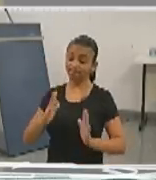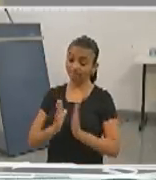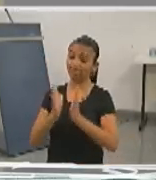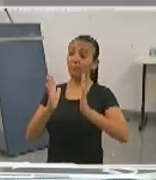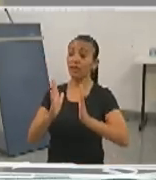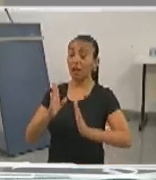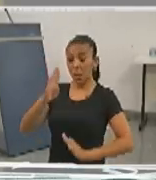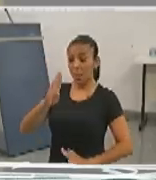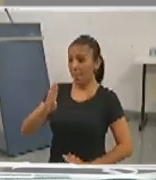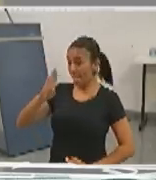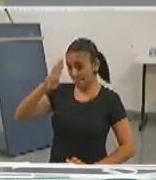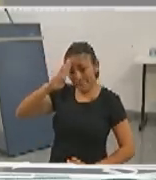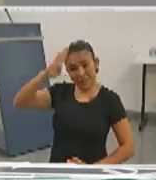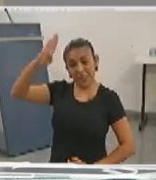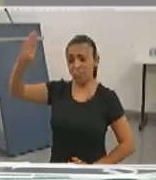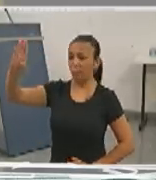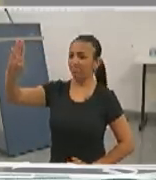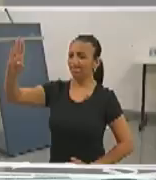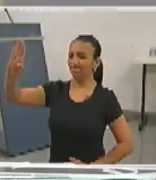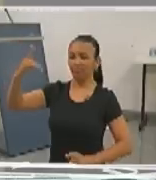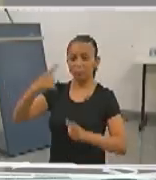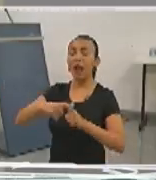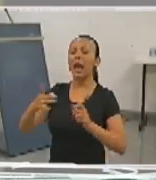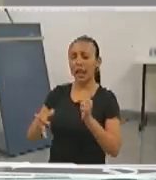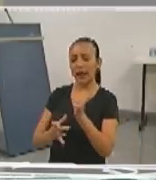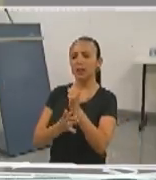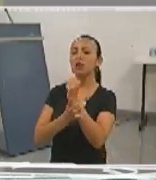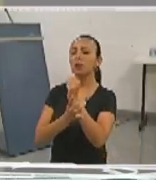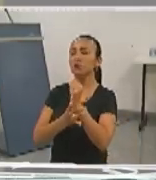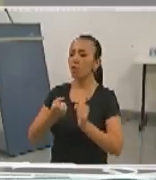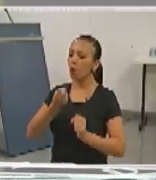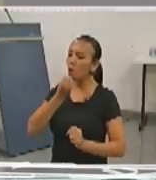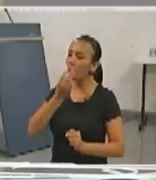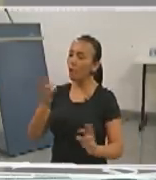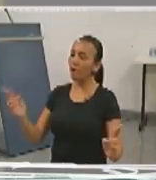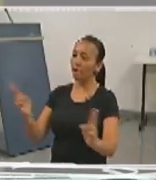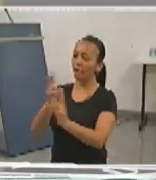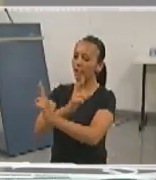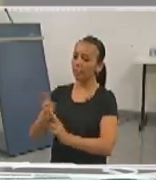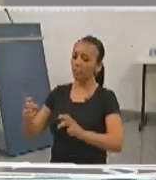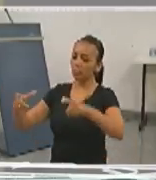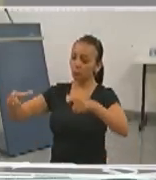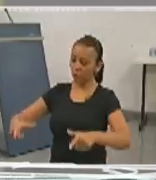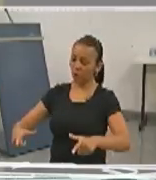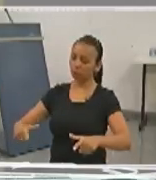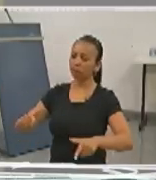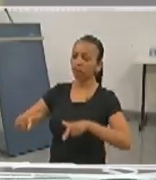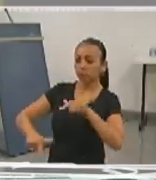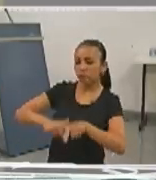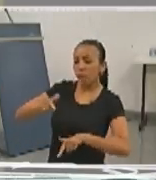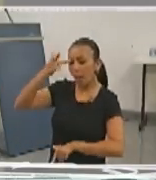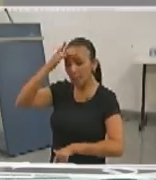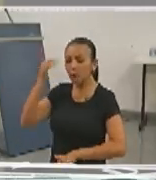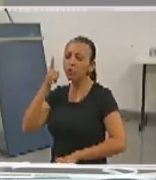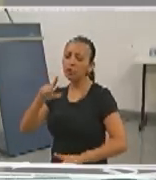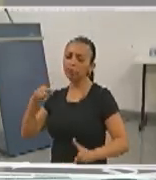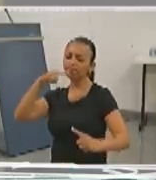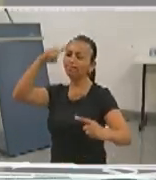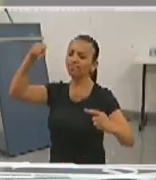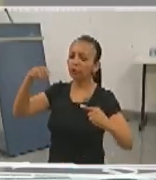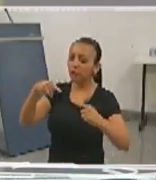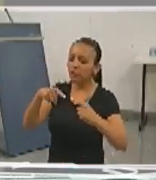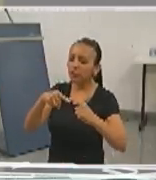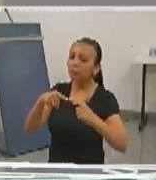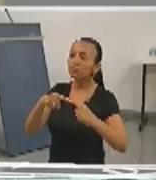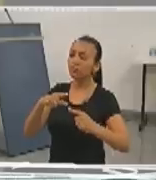prioridade absoluta, porque isso garante uma boa relação no ambiente de trabalho, e isso faz com que as pessoas consigam alcançar os objetivos e metas